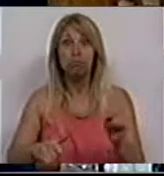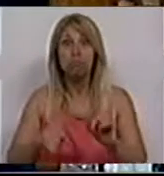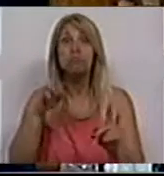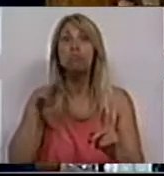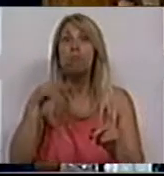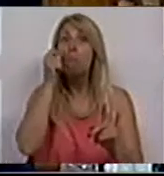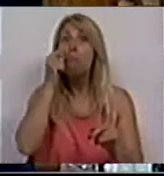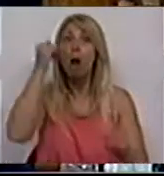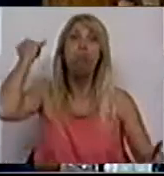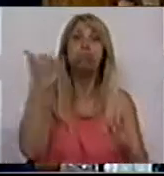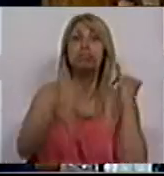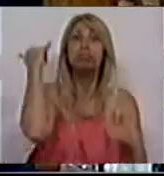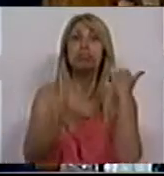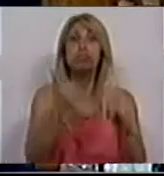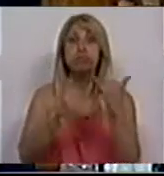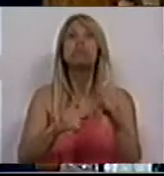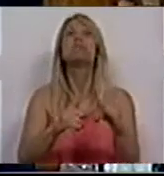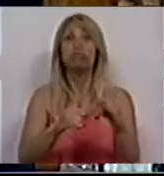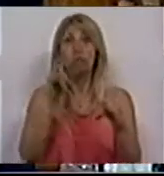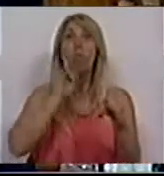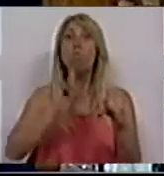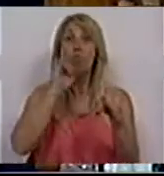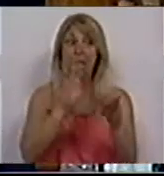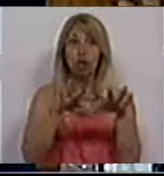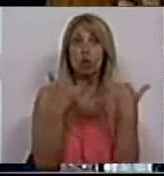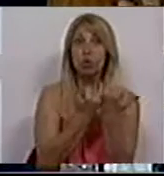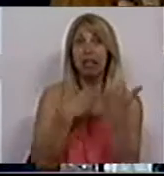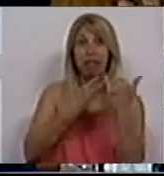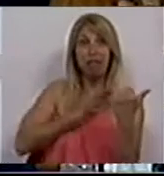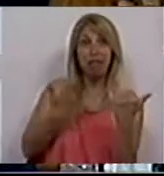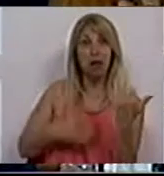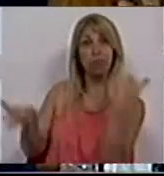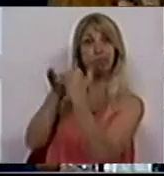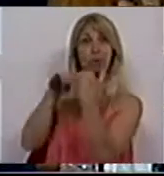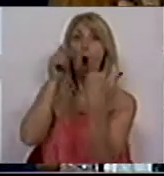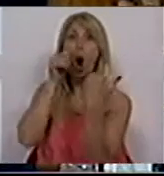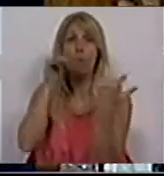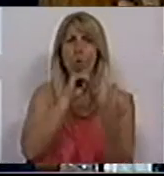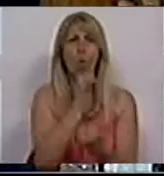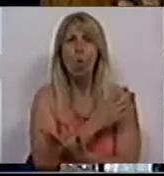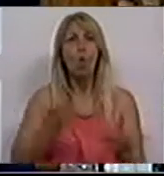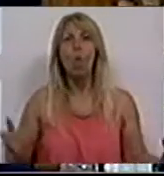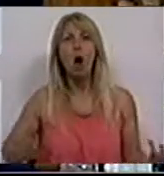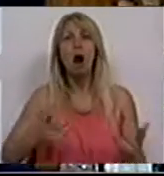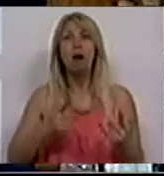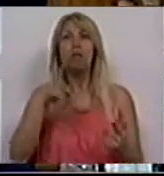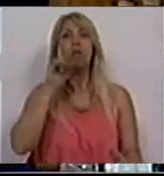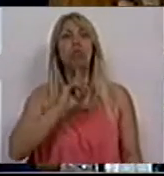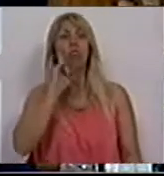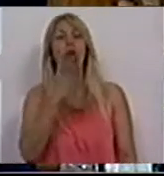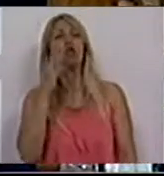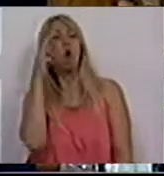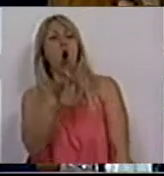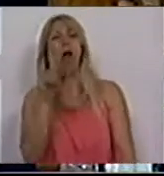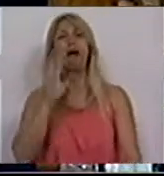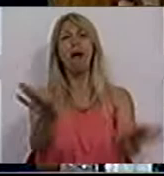um crime de género numa sociedade em que as mulheres ainda não têm os mesmos direitos que os homens. As mulheres ainda não são vistas como sendo iguais